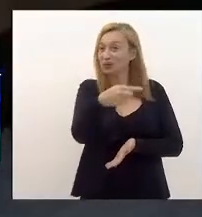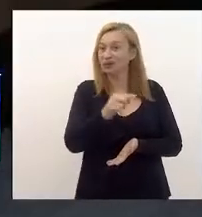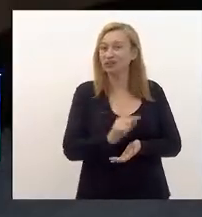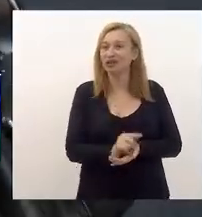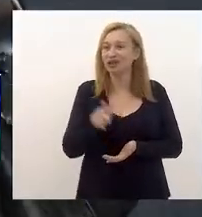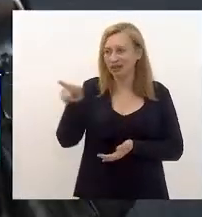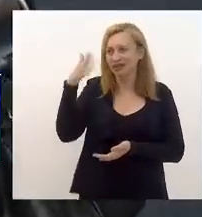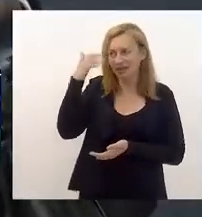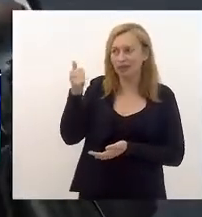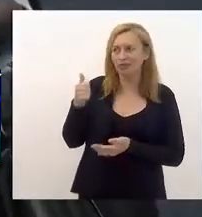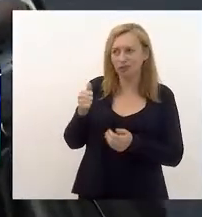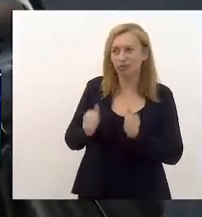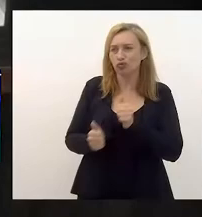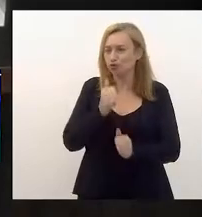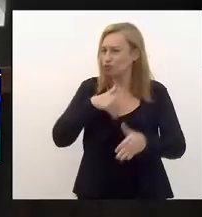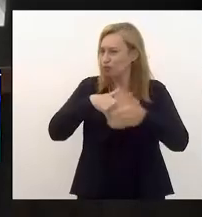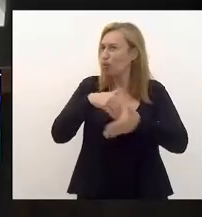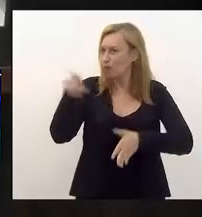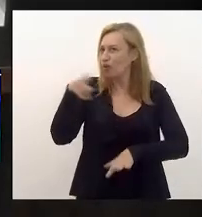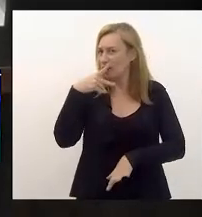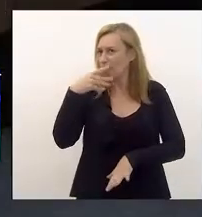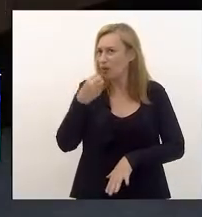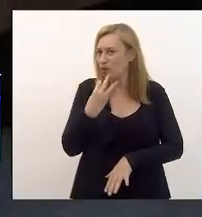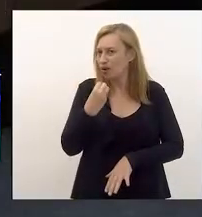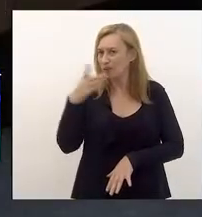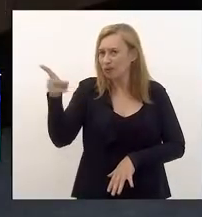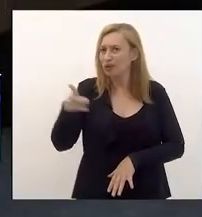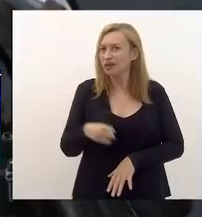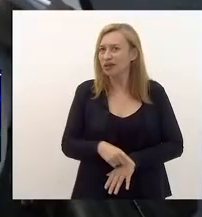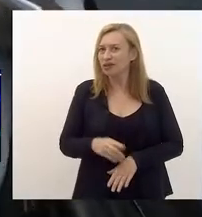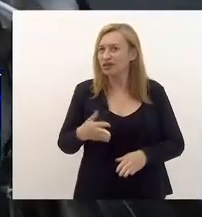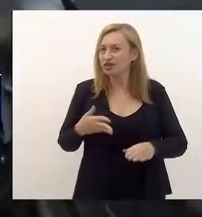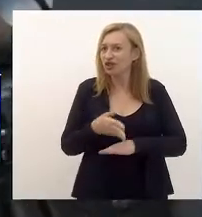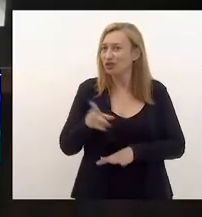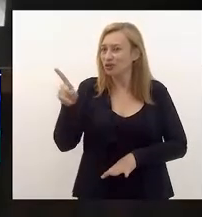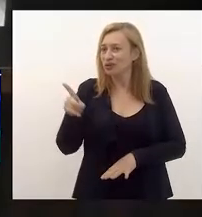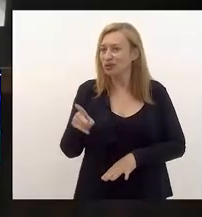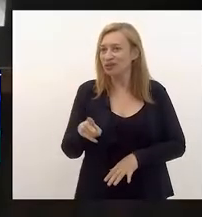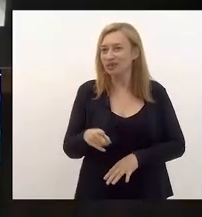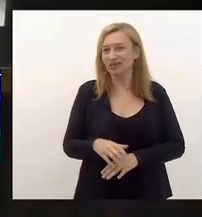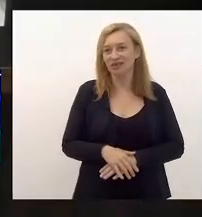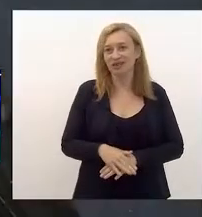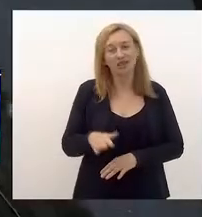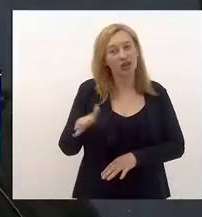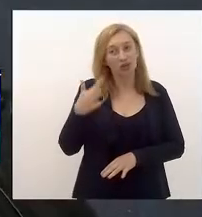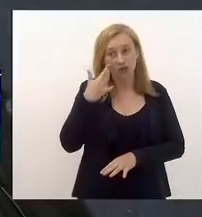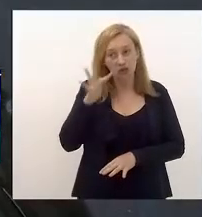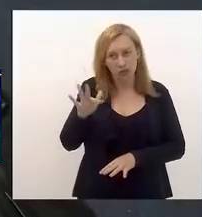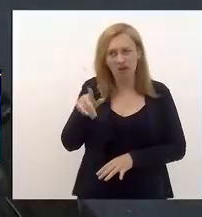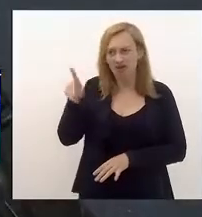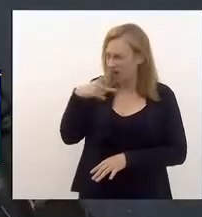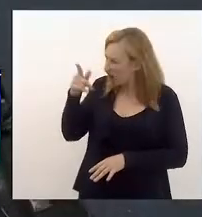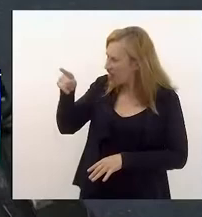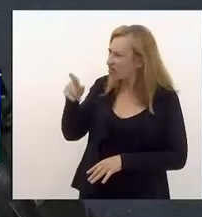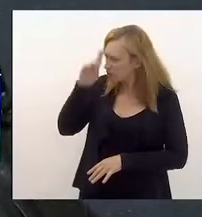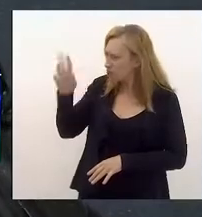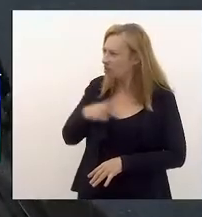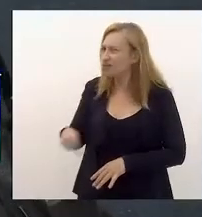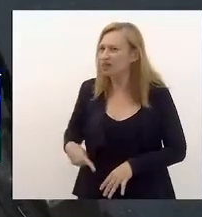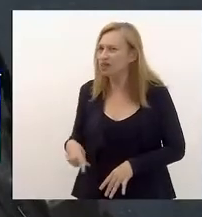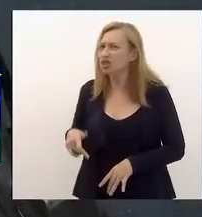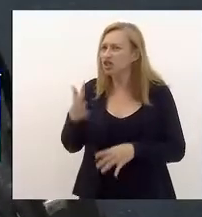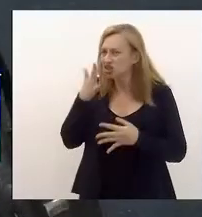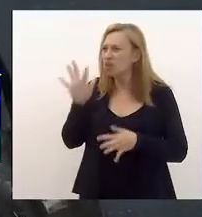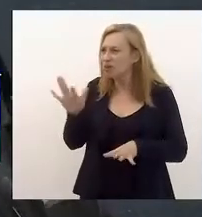jogar bola direitinho. sabe jogar Só, mas... Não poderia ser a gente discutir. Mas chegar logo... Não, não, chamei a atenção dele, presidente. Não, mas está atrasado. Chamei a